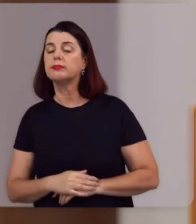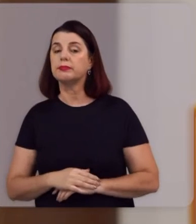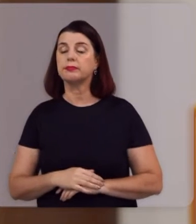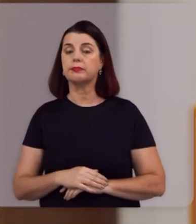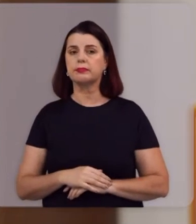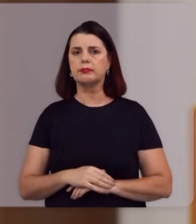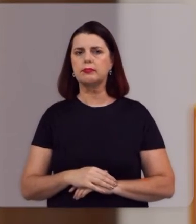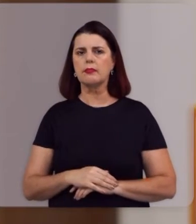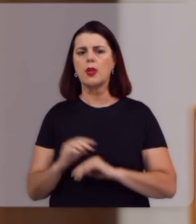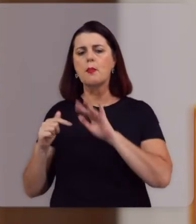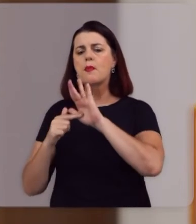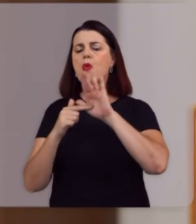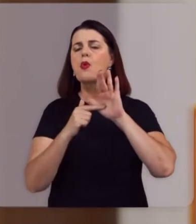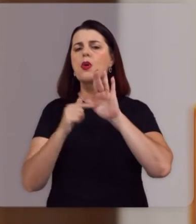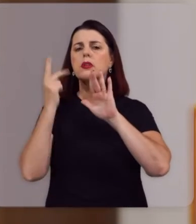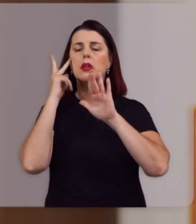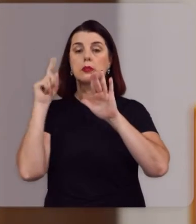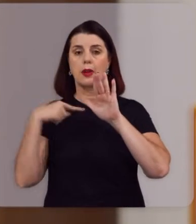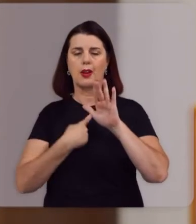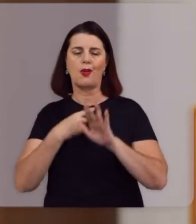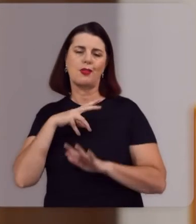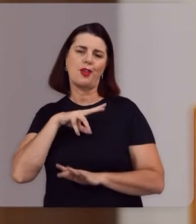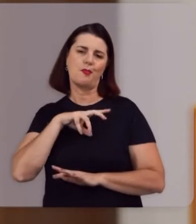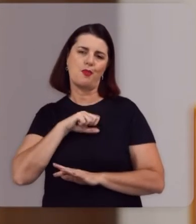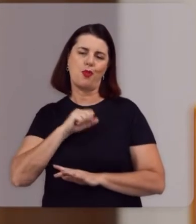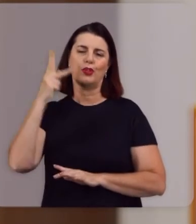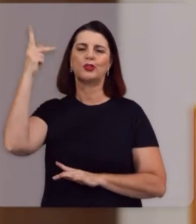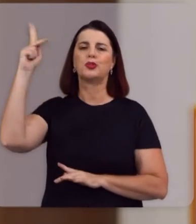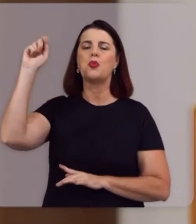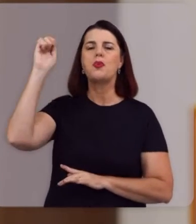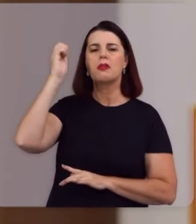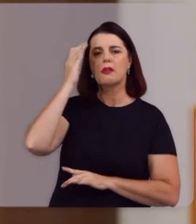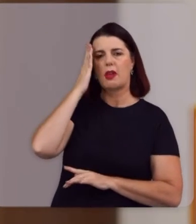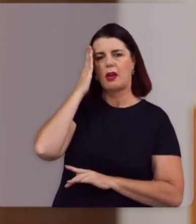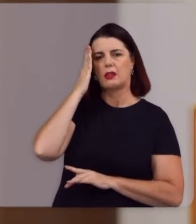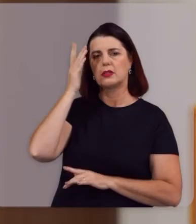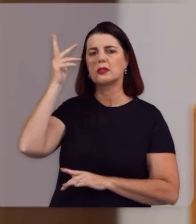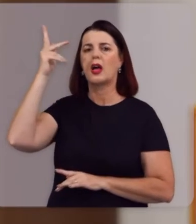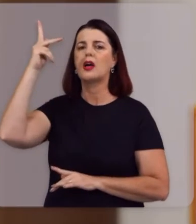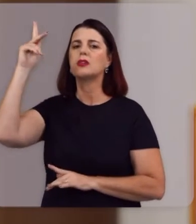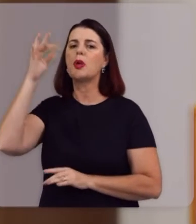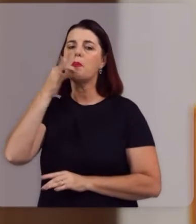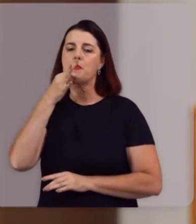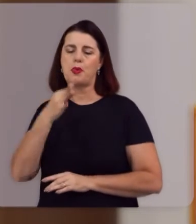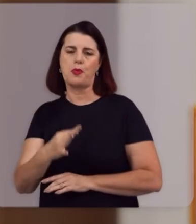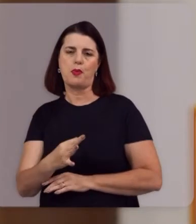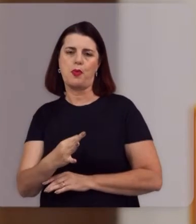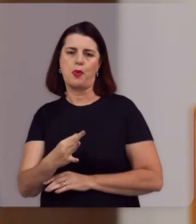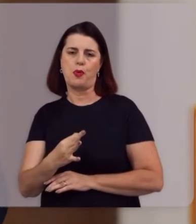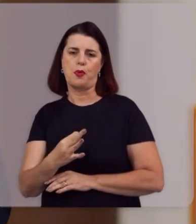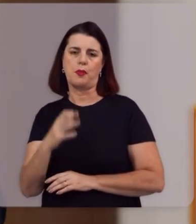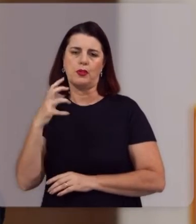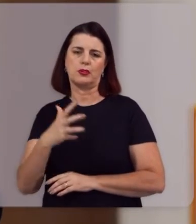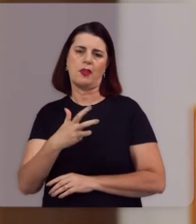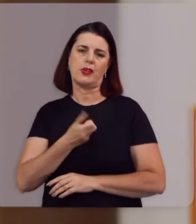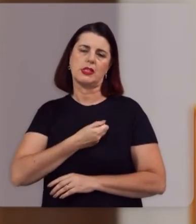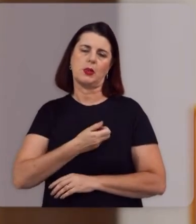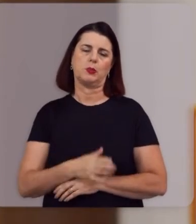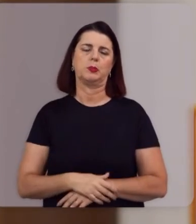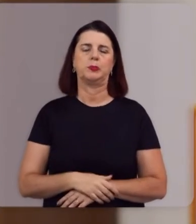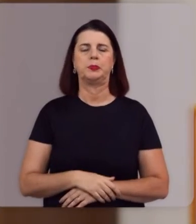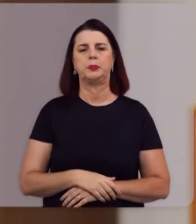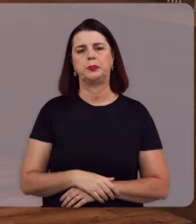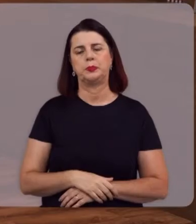Mormente Revelando-nos Seu amor Sua graça E seu propósito Redentor